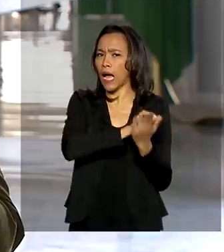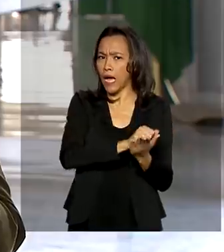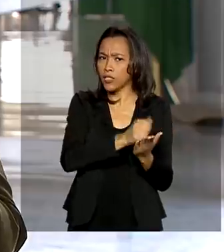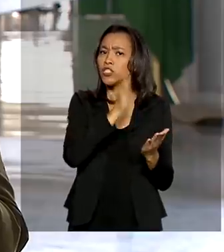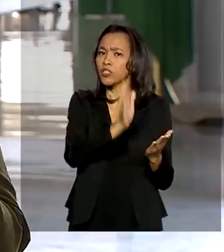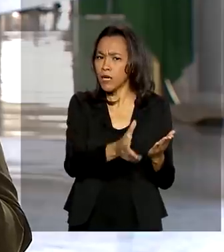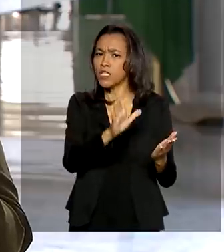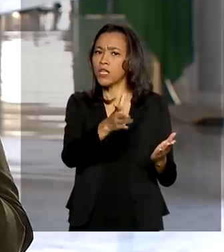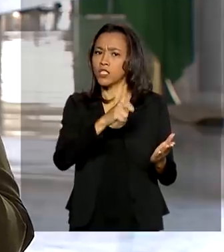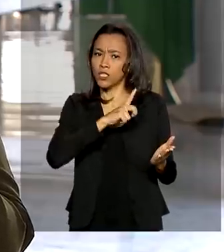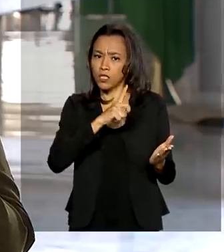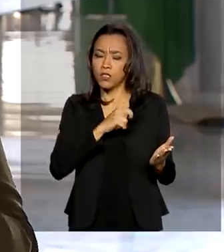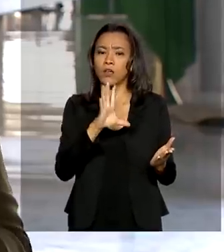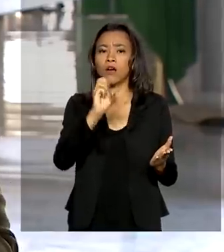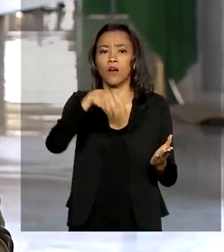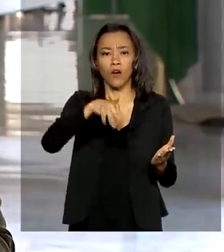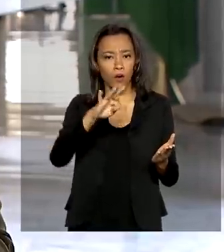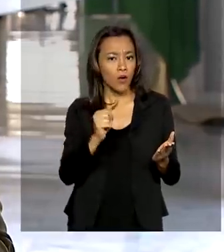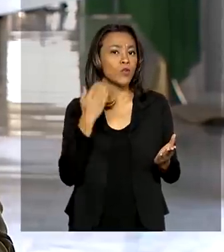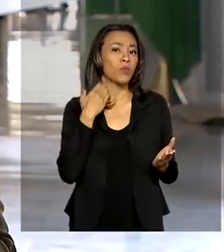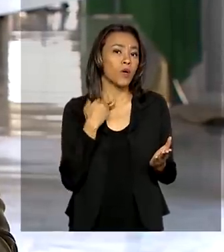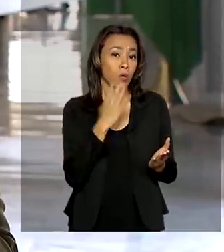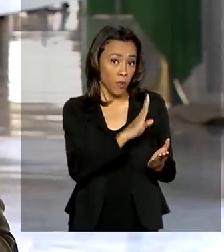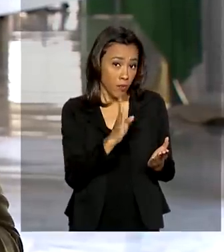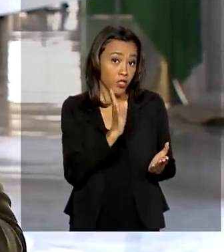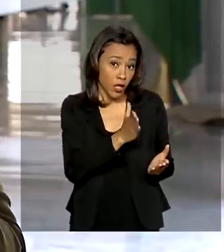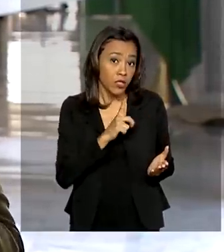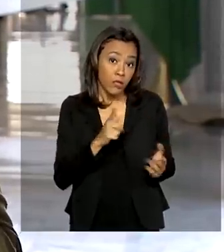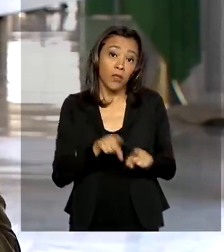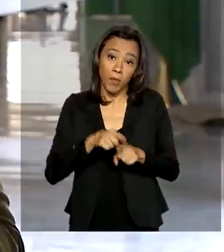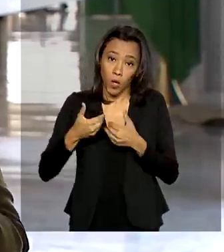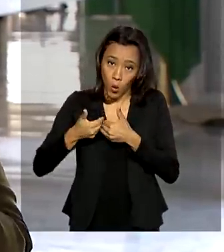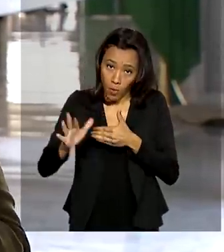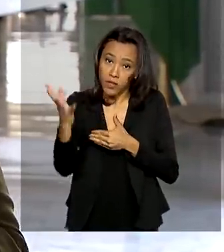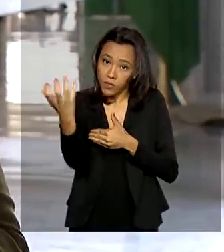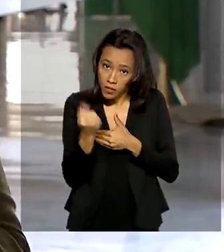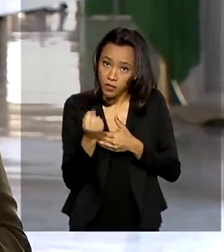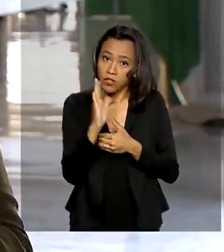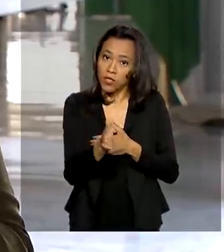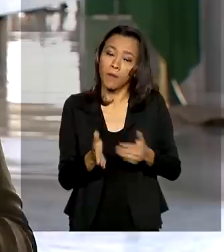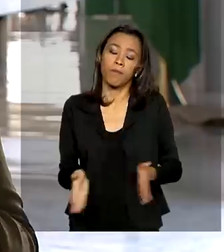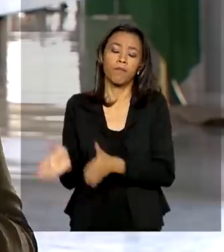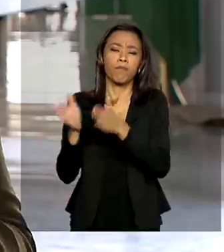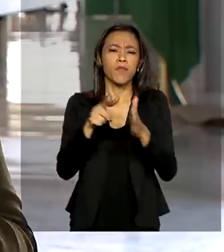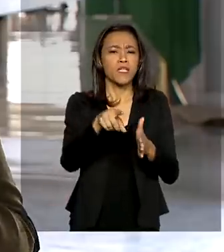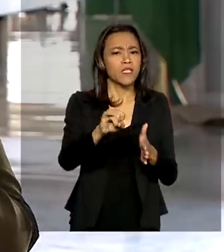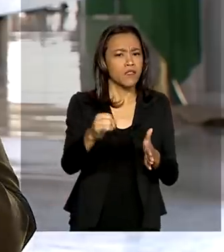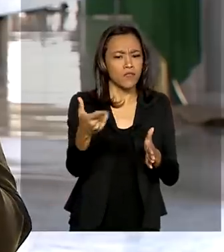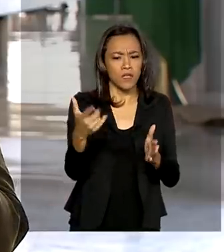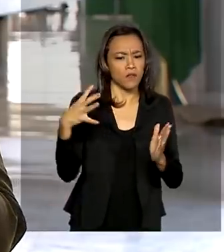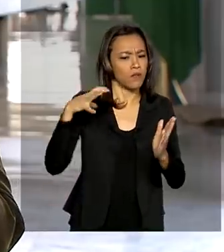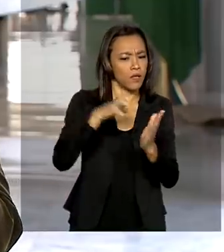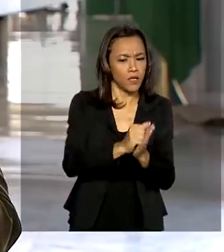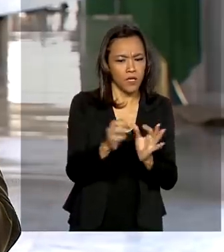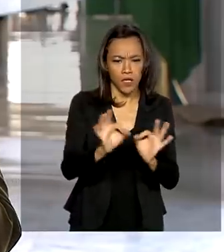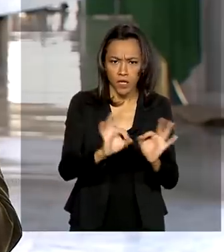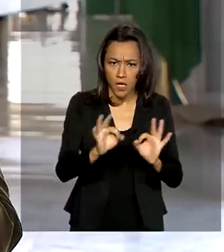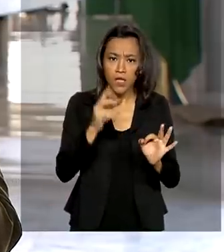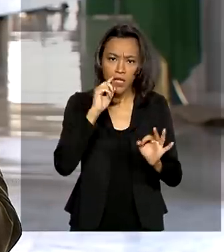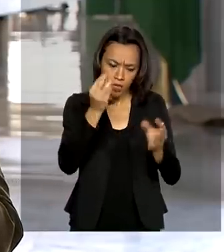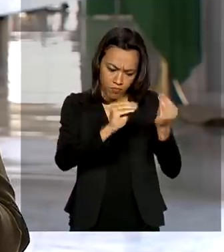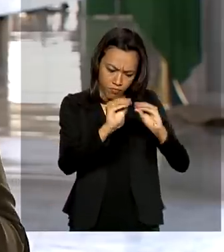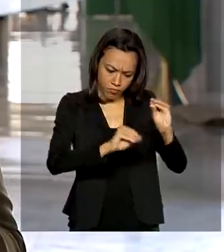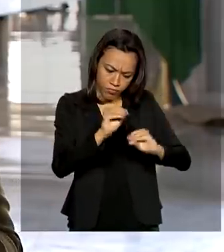no Banco do Brasil. E olha, quem ainda não fez esse cadastro deve ficar atento pra fazer o cadastro direitinho e ter acesso a esse auxílio